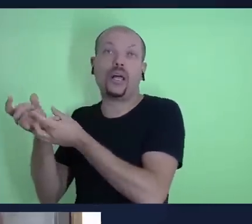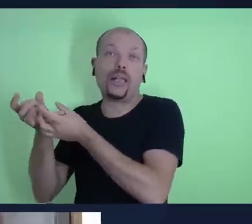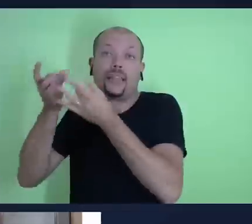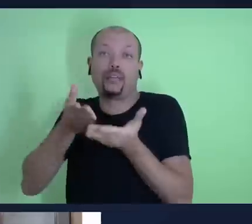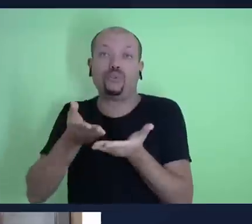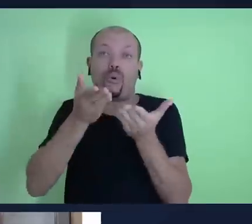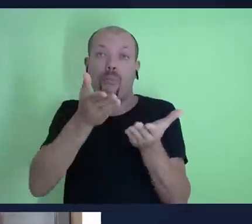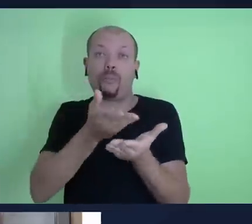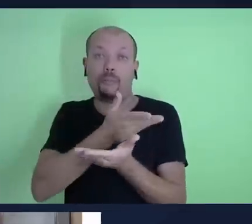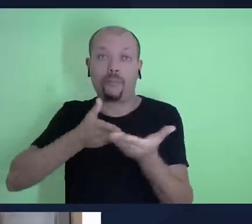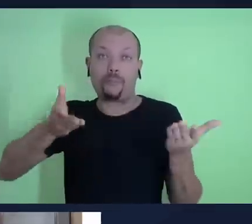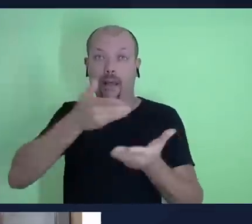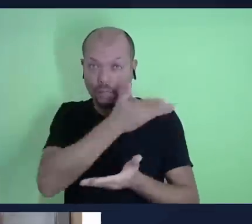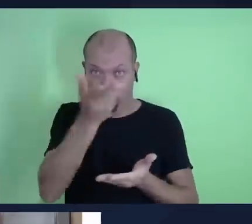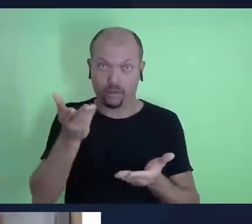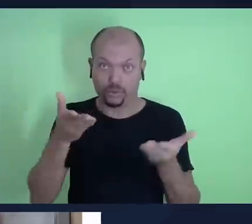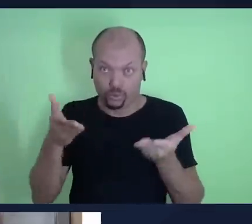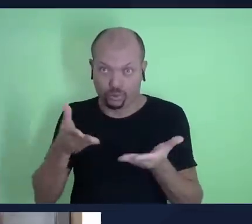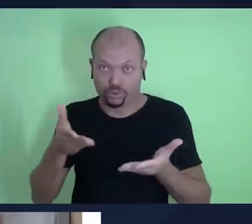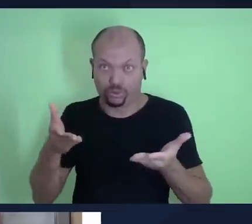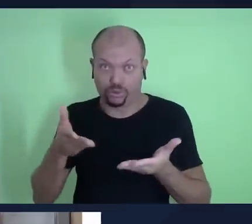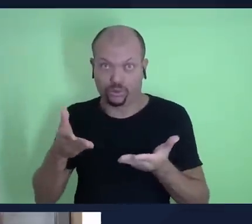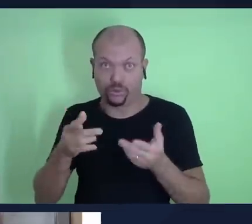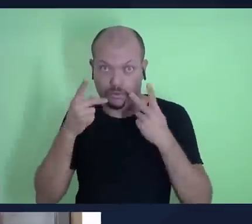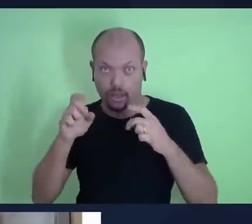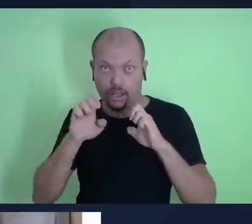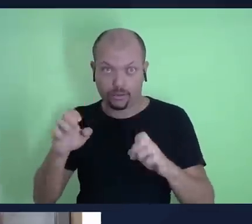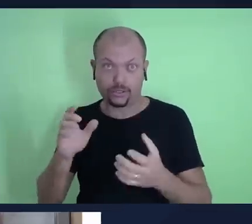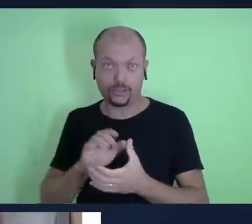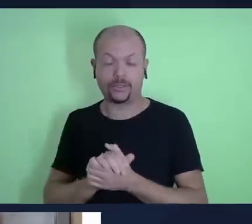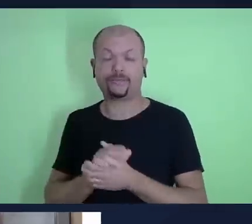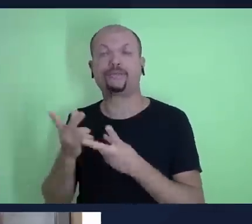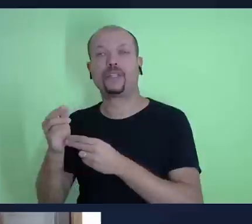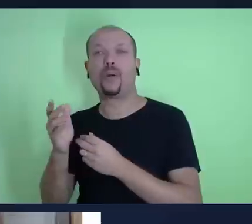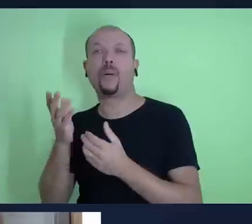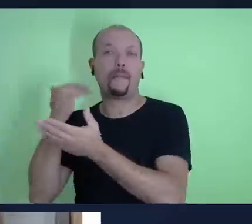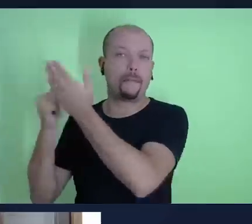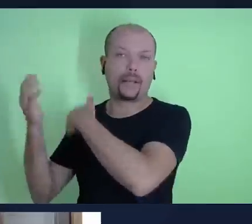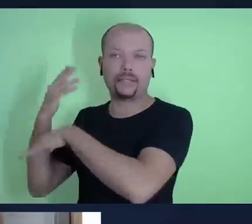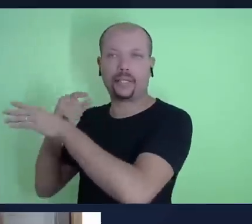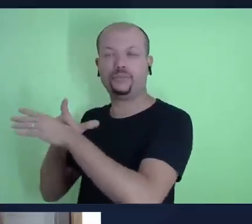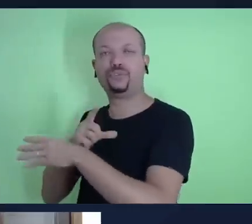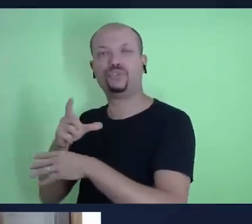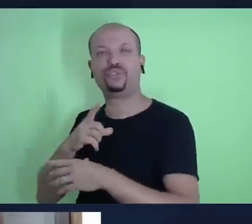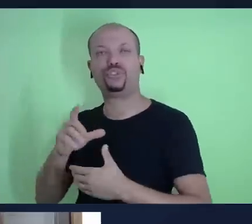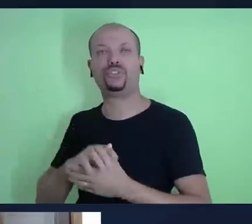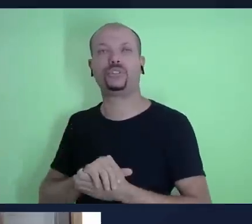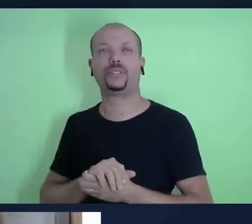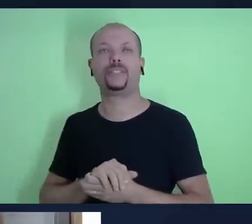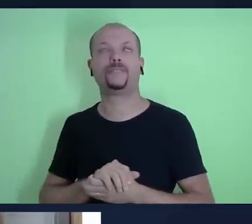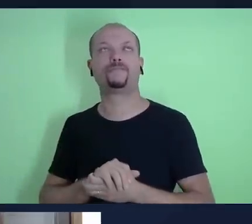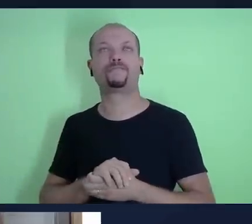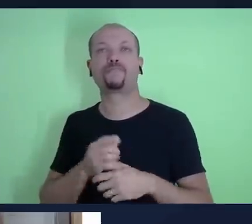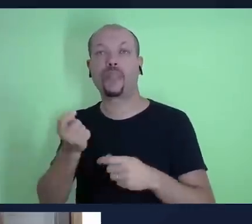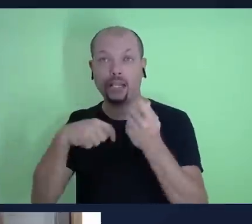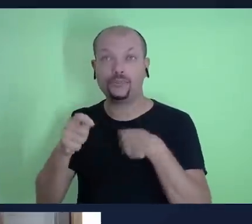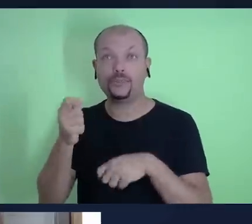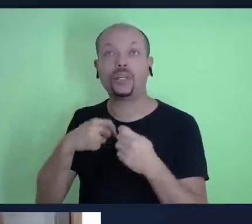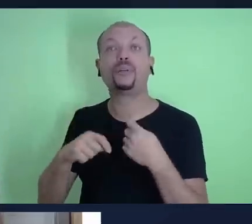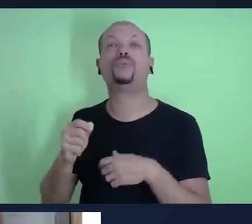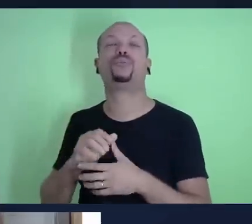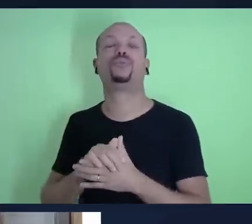nos tempos de hoje. Assim como no passado havia administradores que